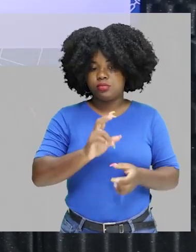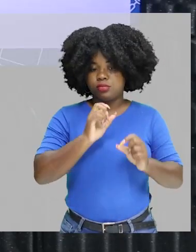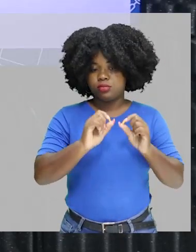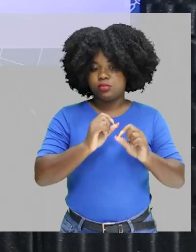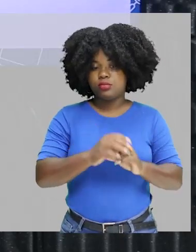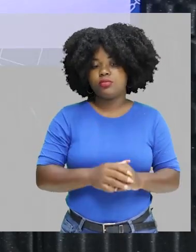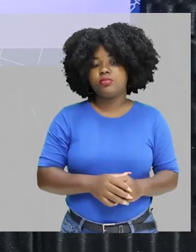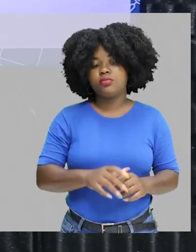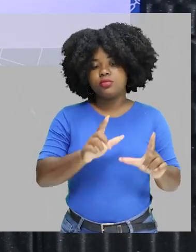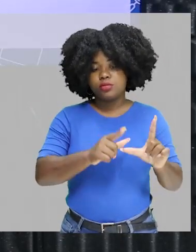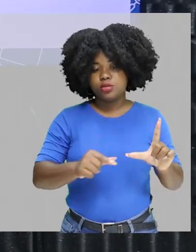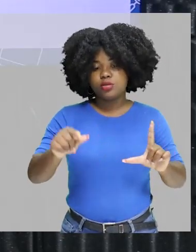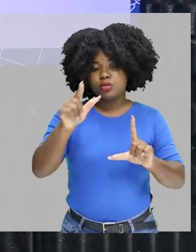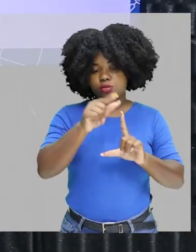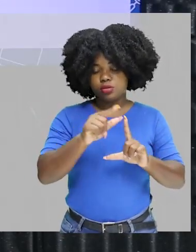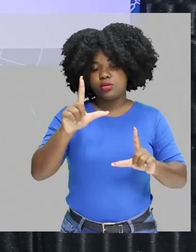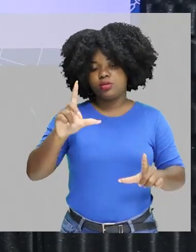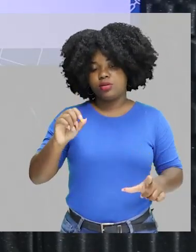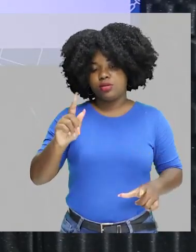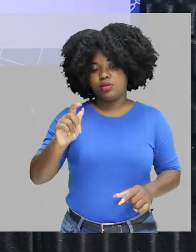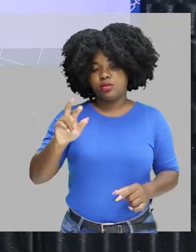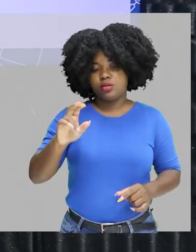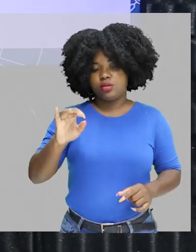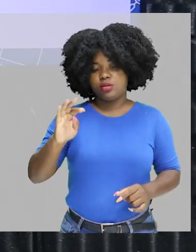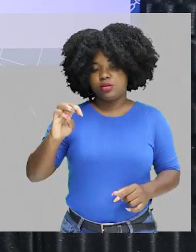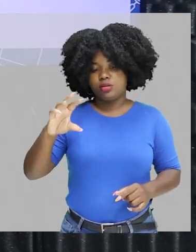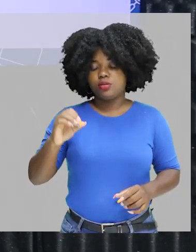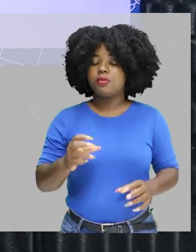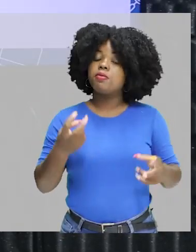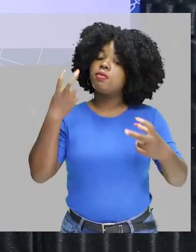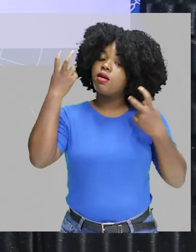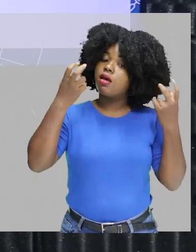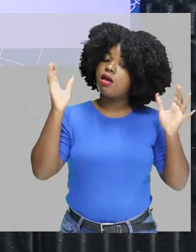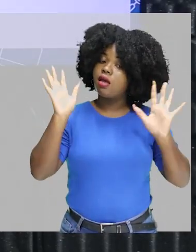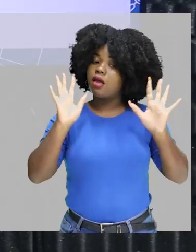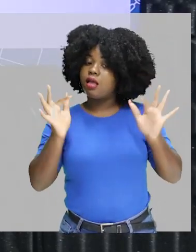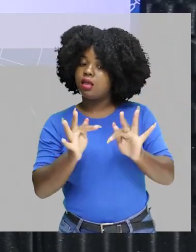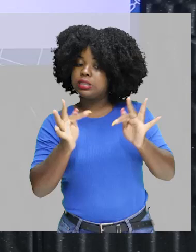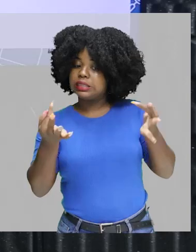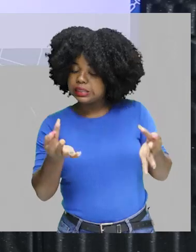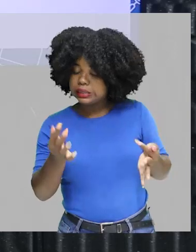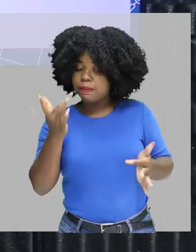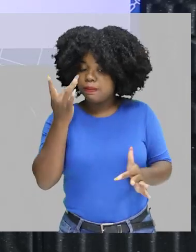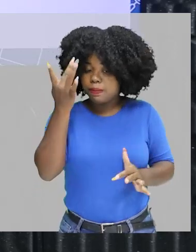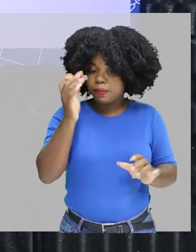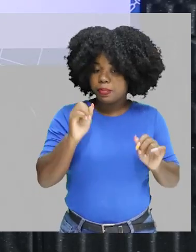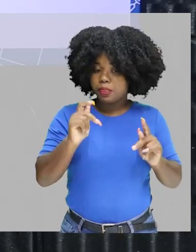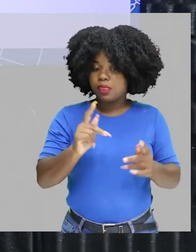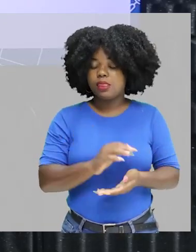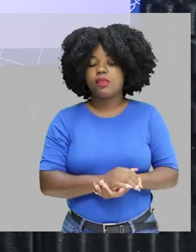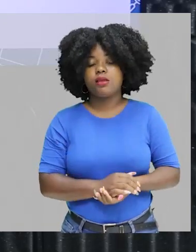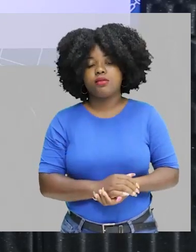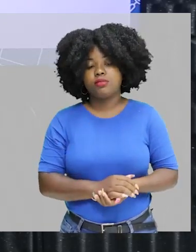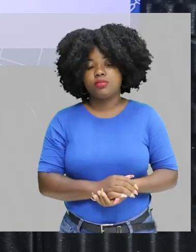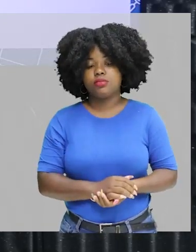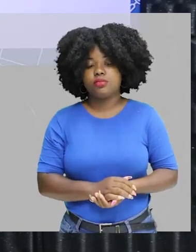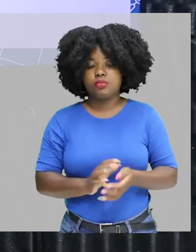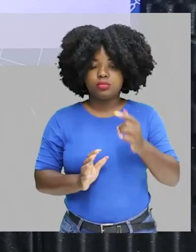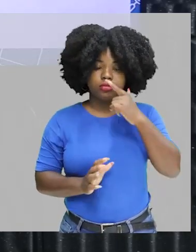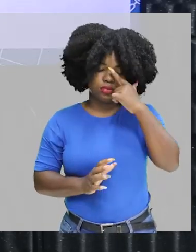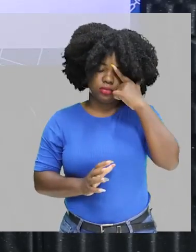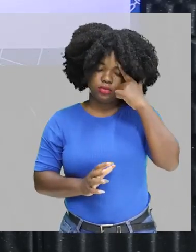logaritmo, ok? Mas não se preocupe, é simples, é fácil. Vamos lá. Bom,